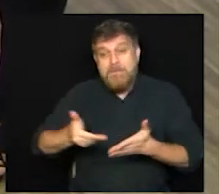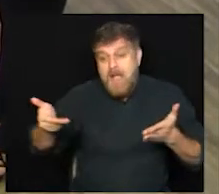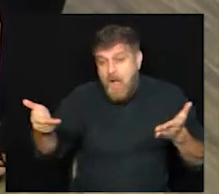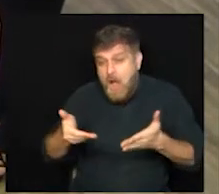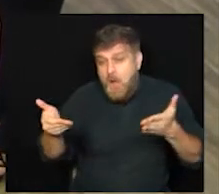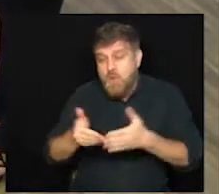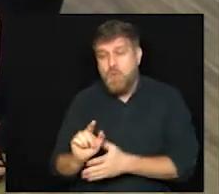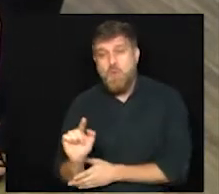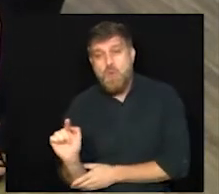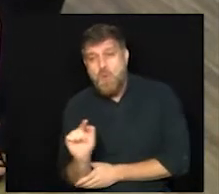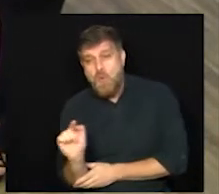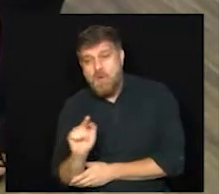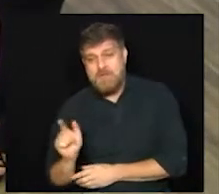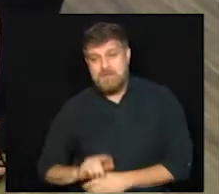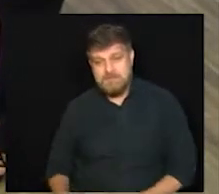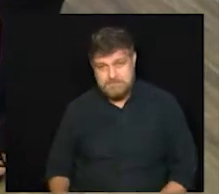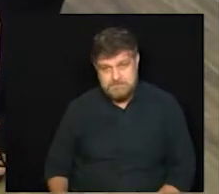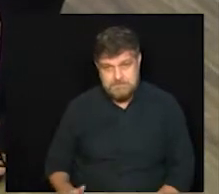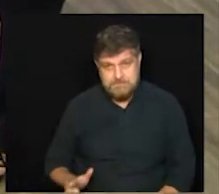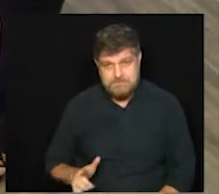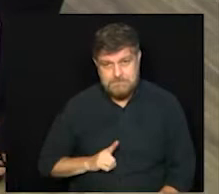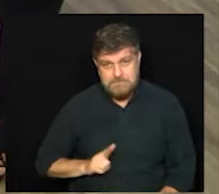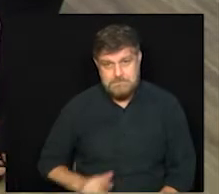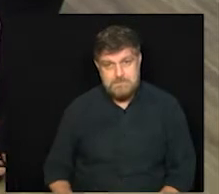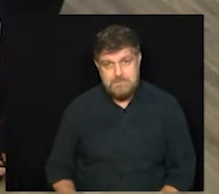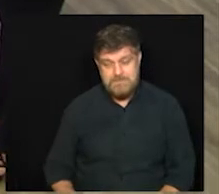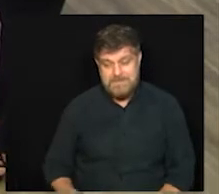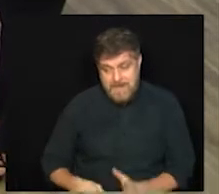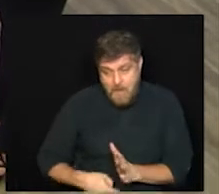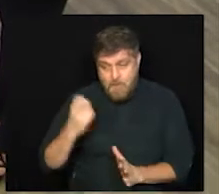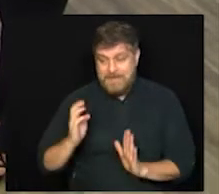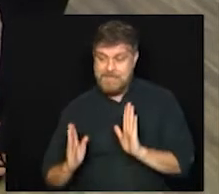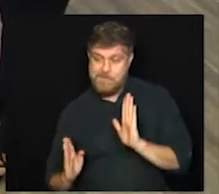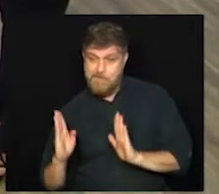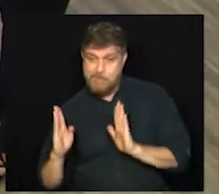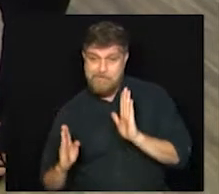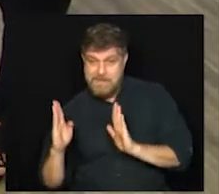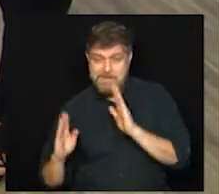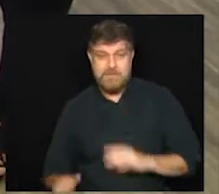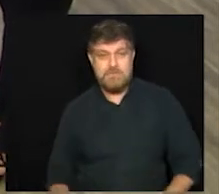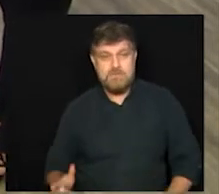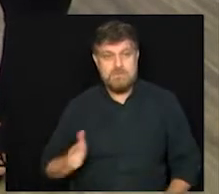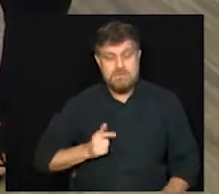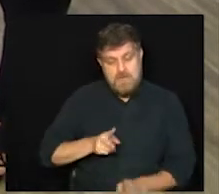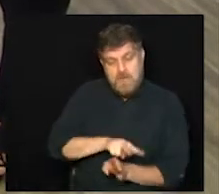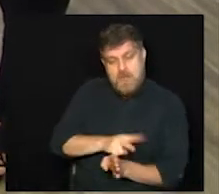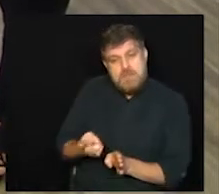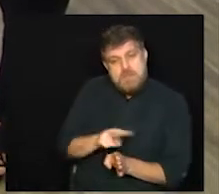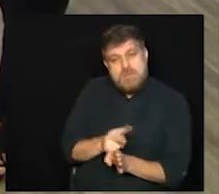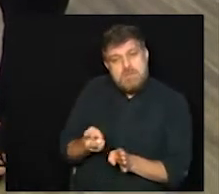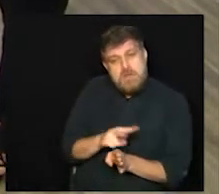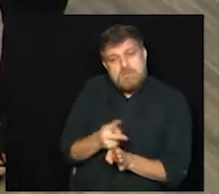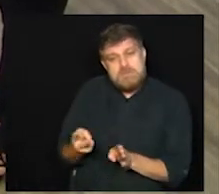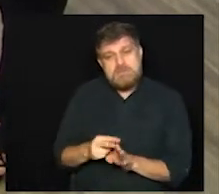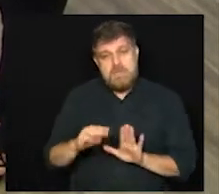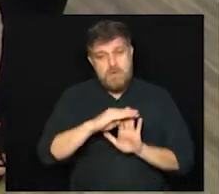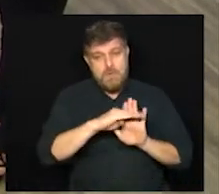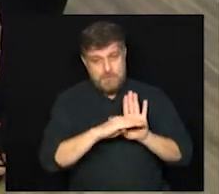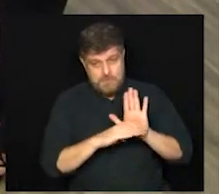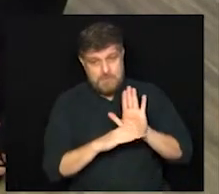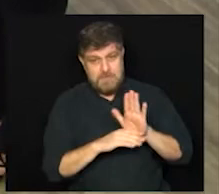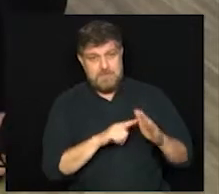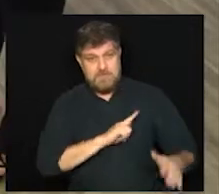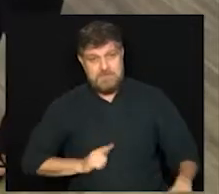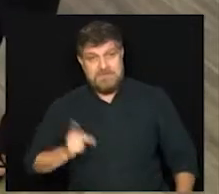esse quinto, digamos assim, quinto período da fase de transição do Plano. A gente